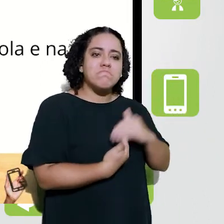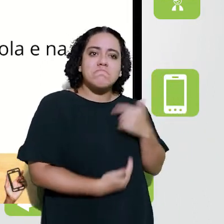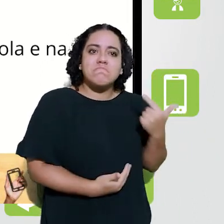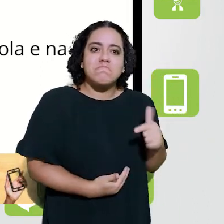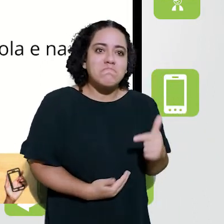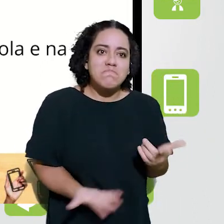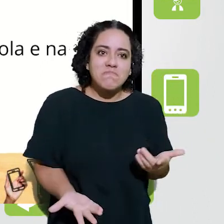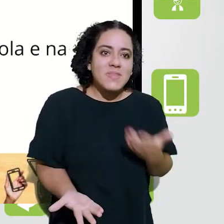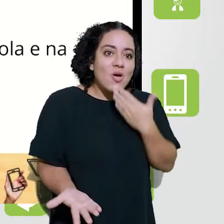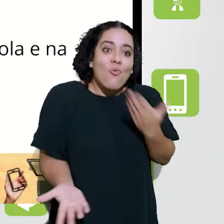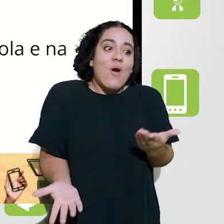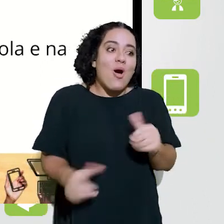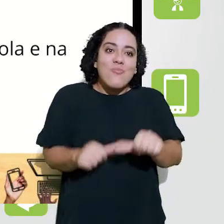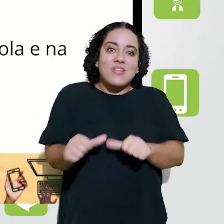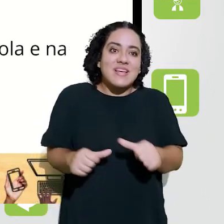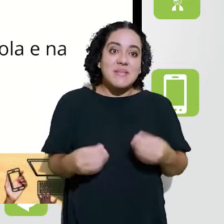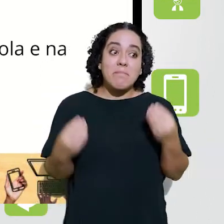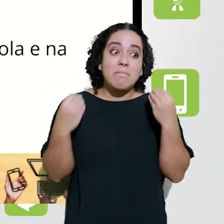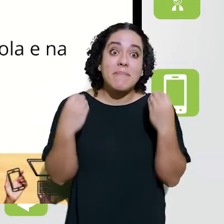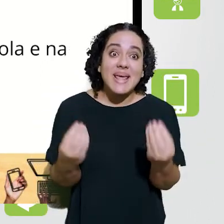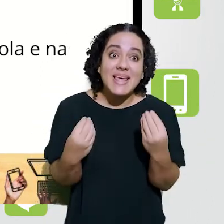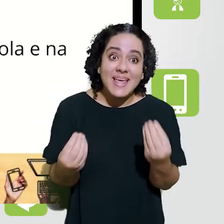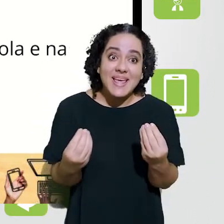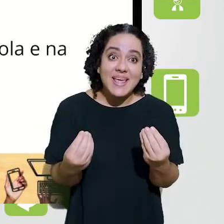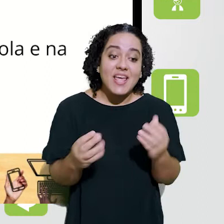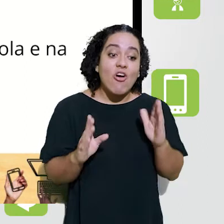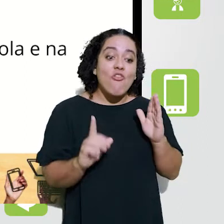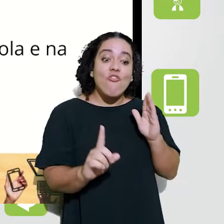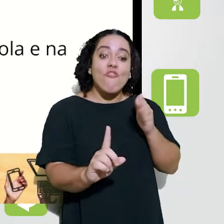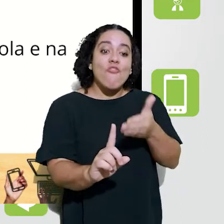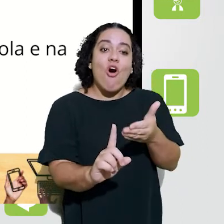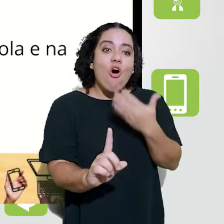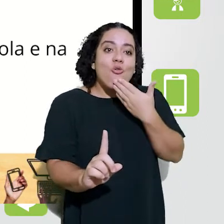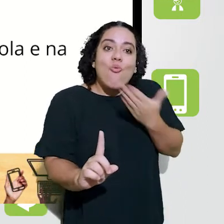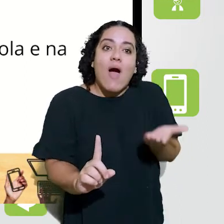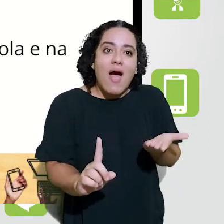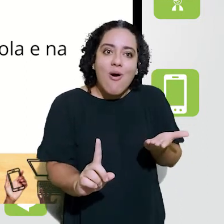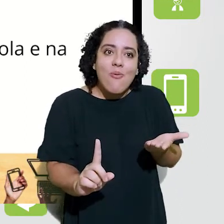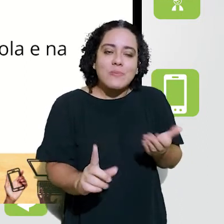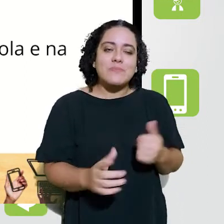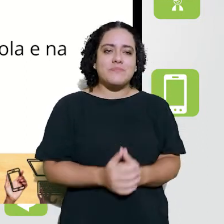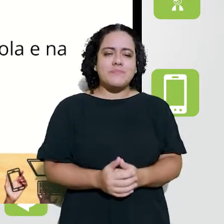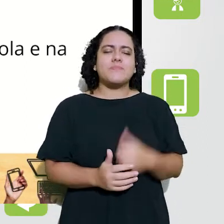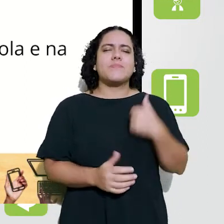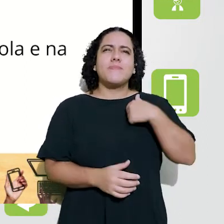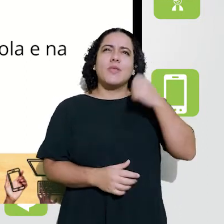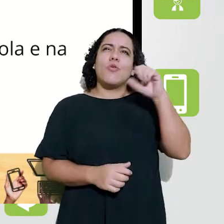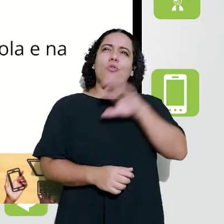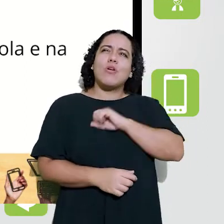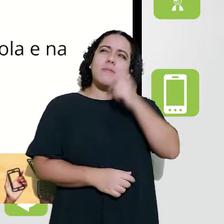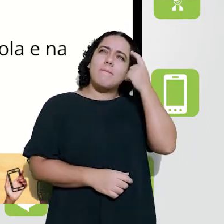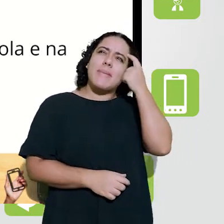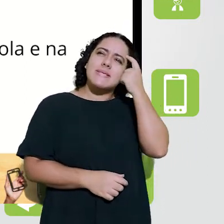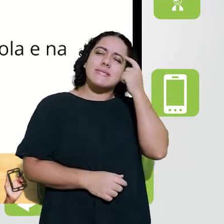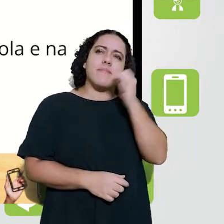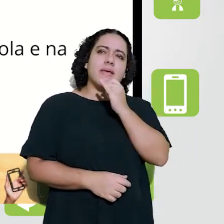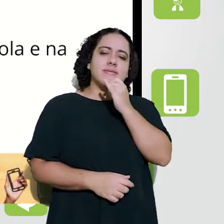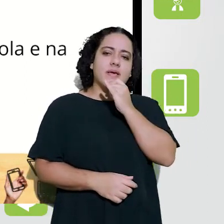mas ninguém dá pista para a gente de qual mudança estão querendo. Para que essa mudança? Para quem essa mudança?